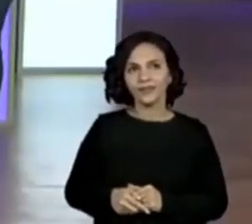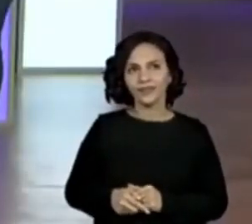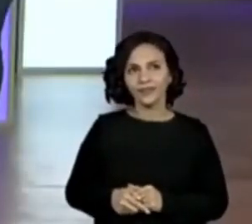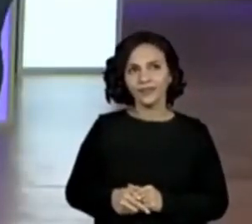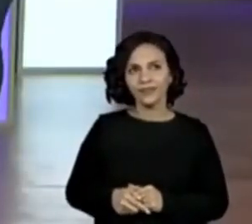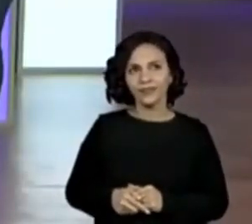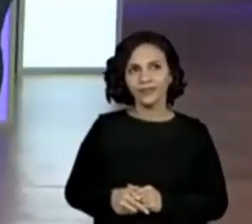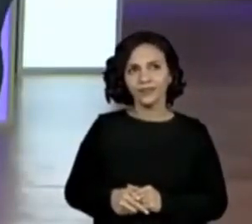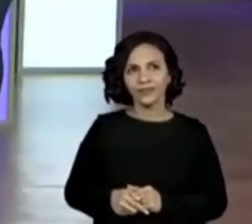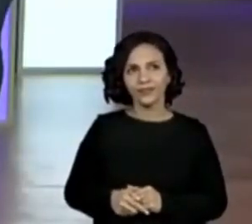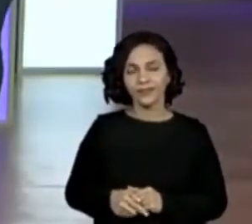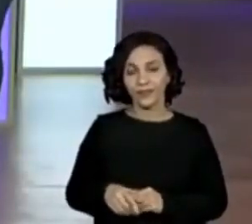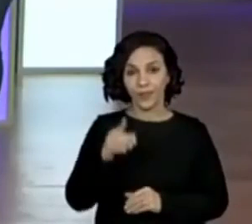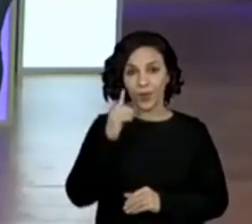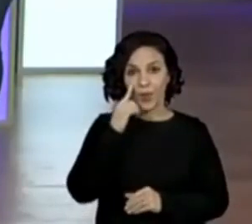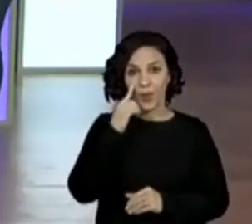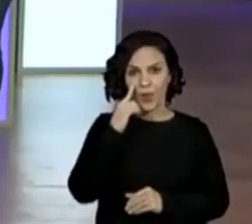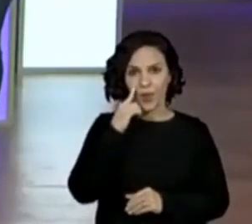Assim, ó.